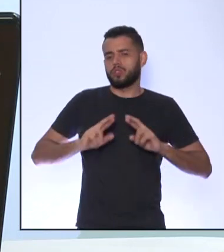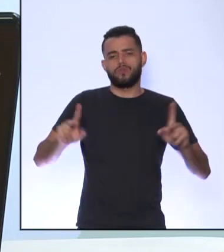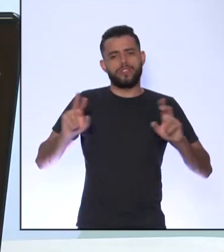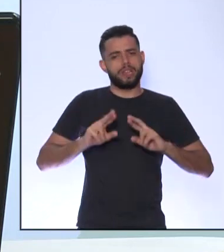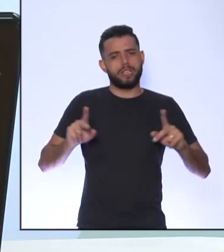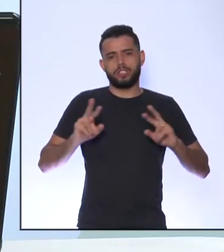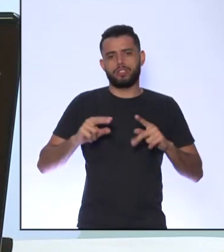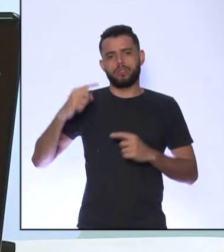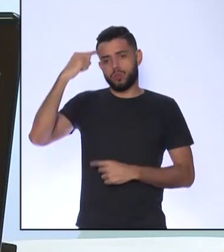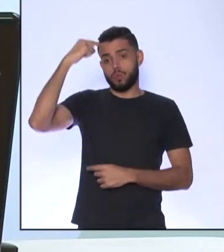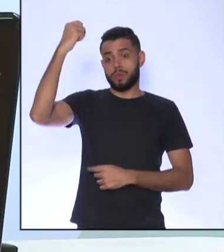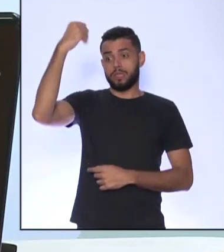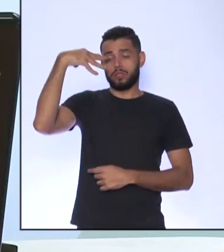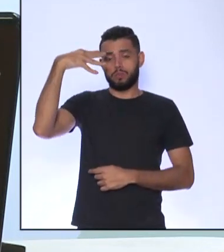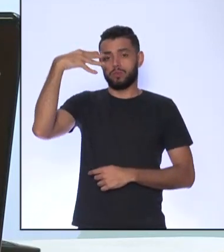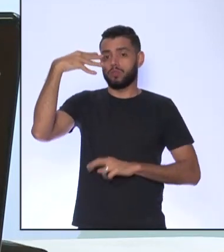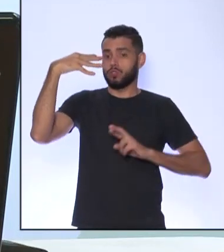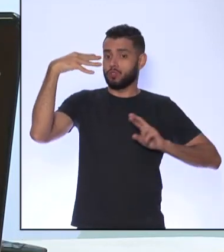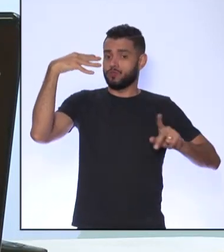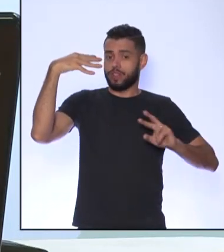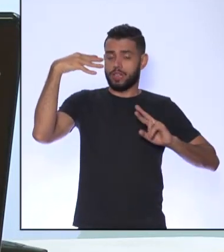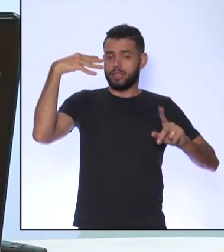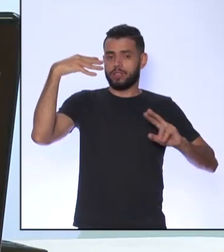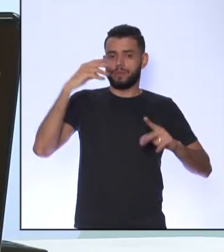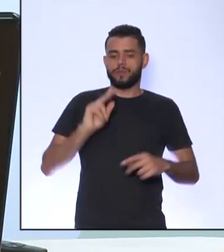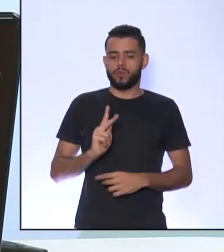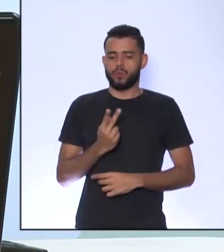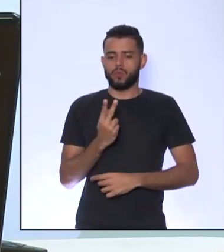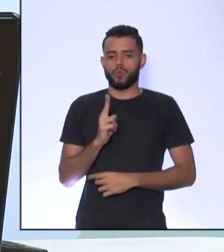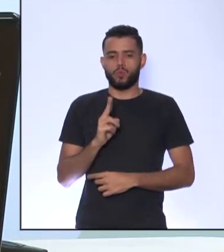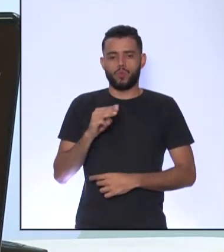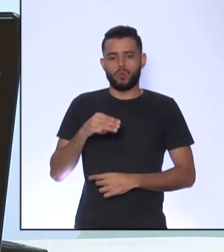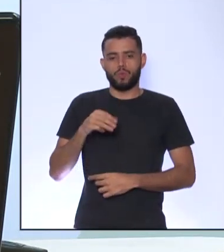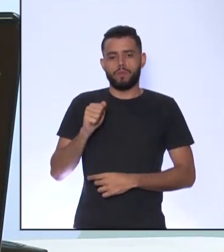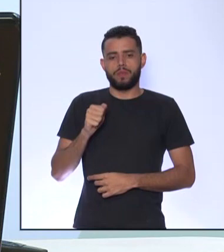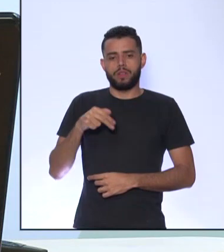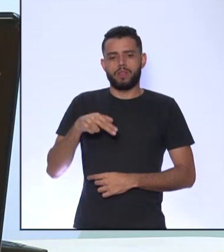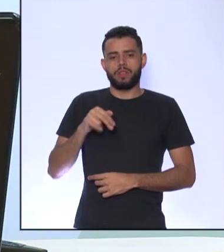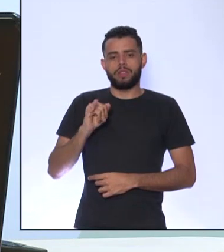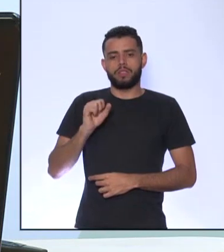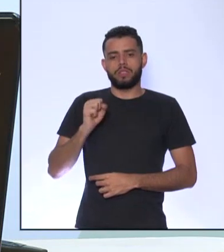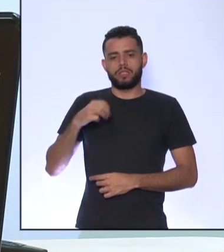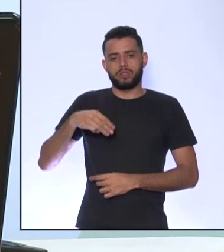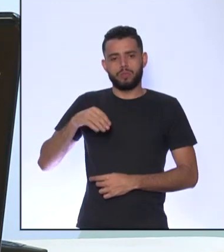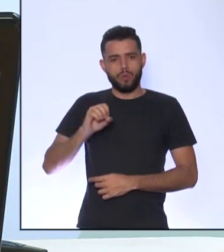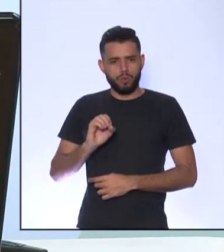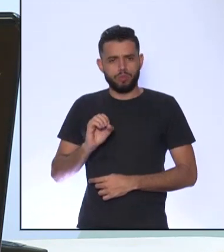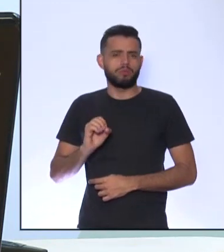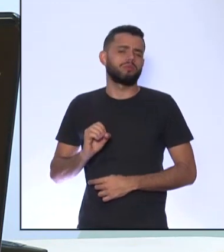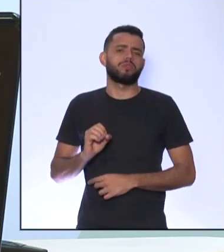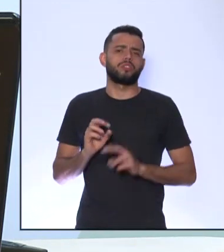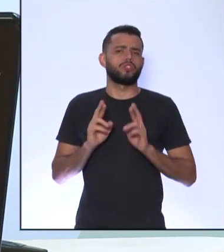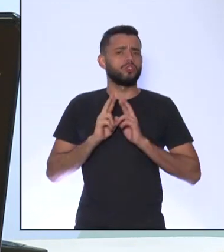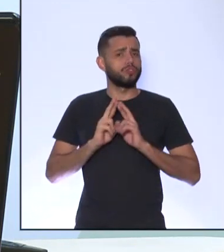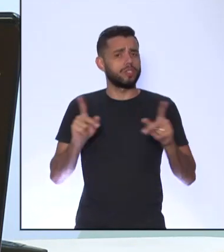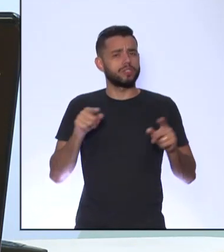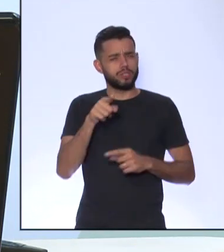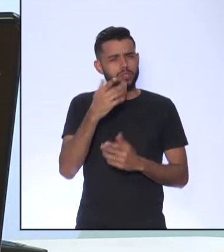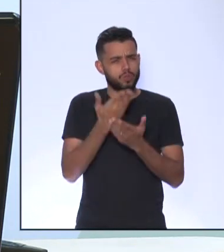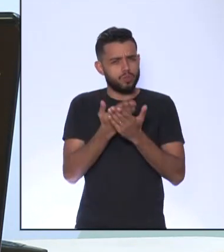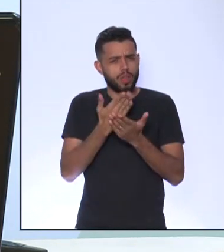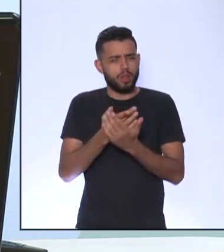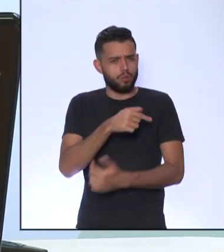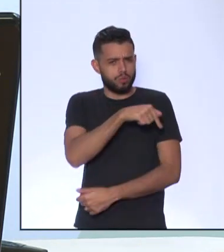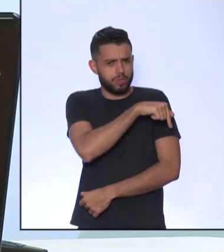humanismo O humanismo A gente sabe Que ele surgiu Vocês estudaram ele No sétimo ano